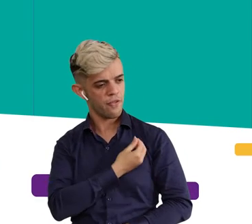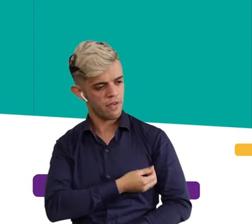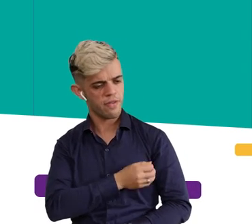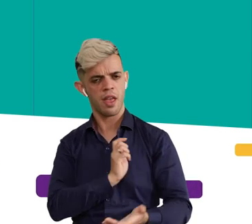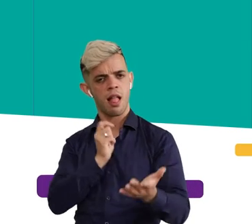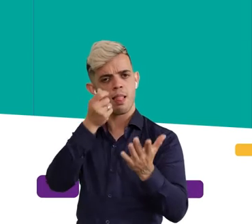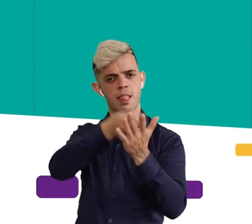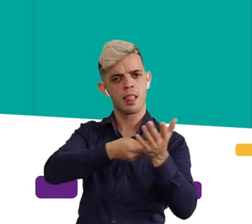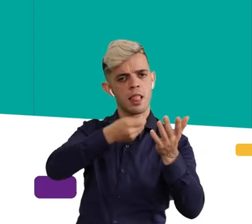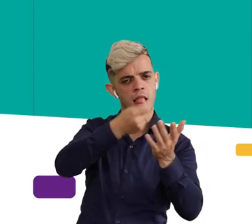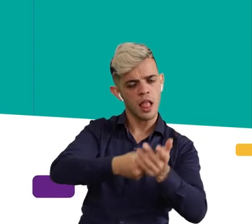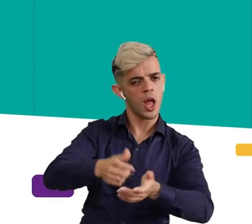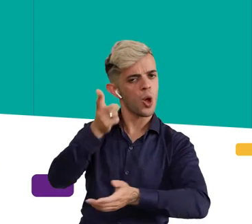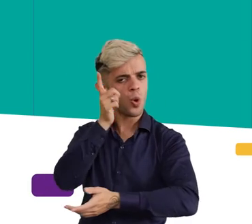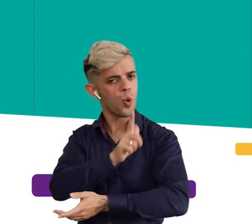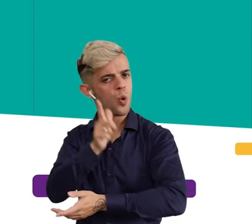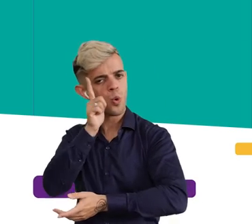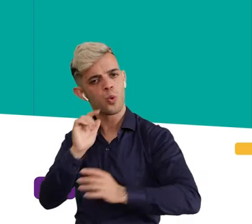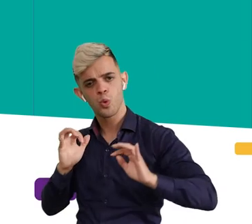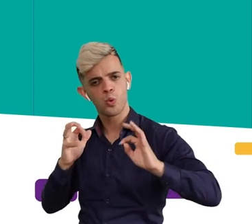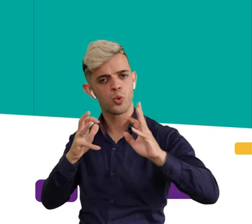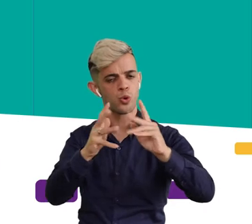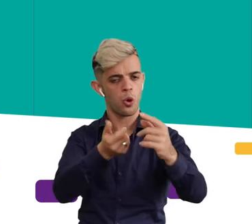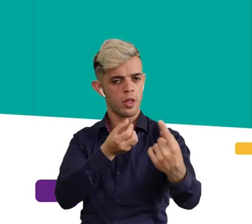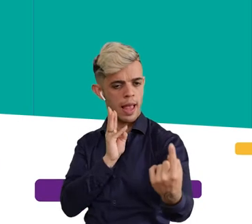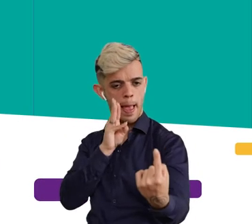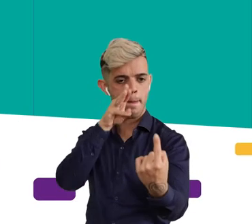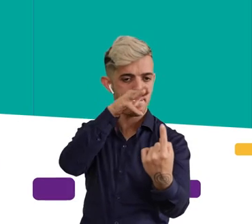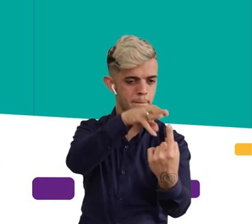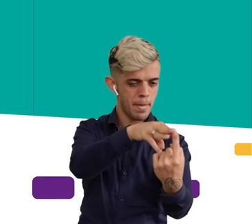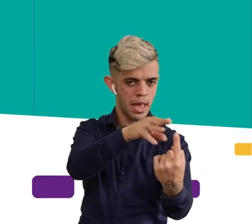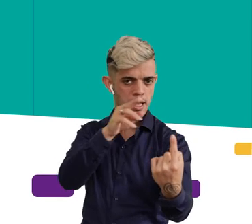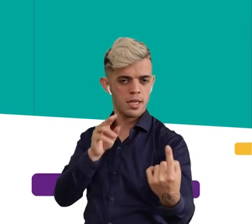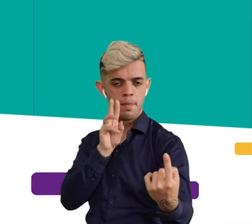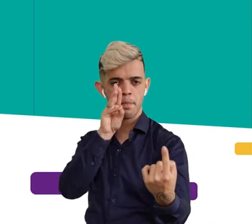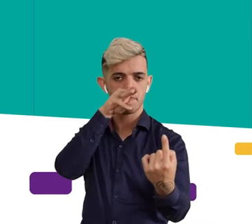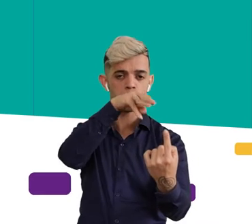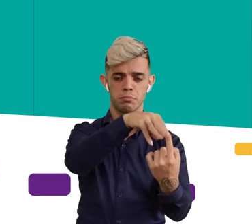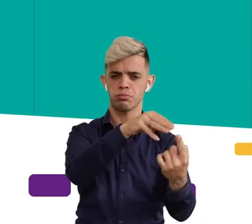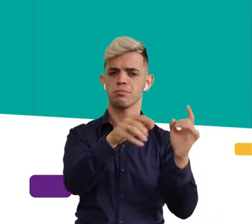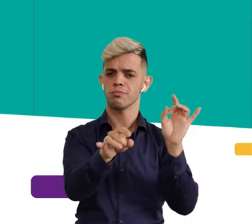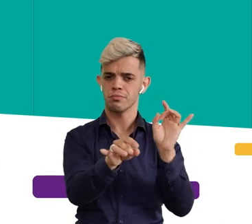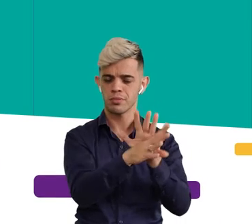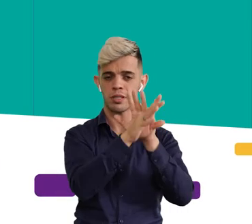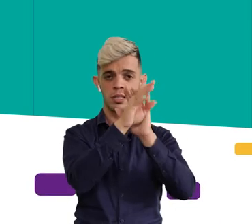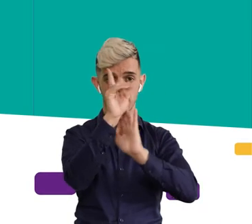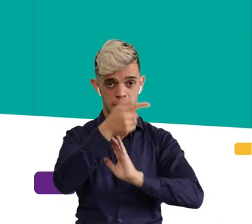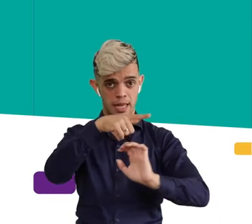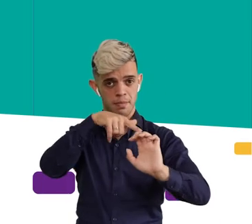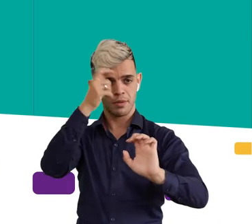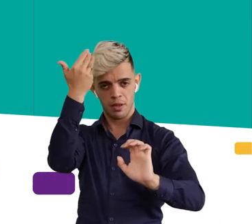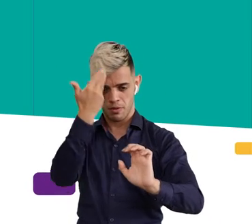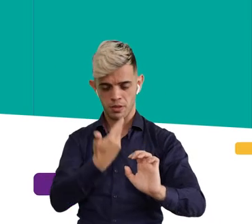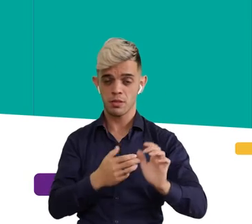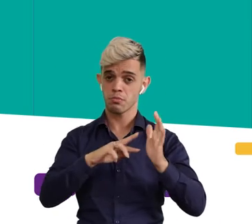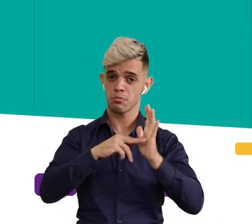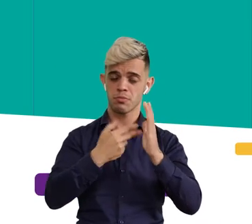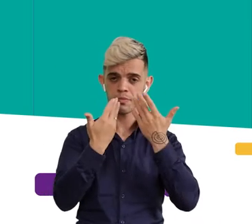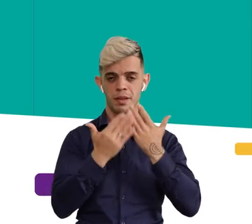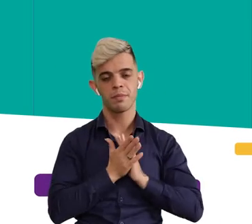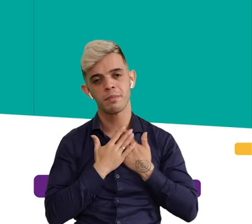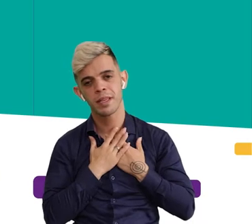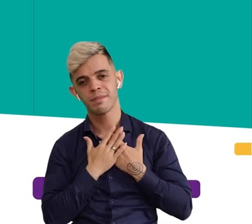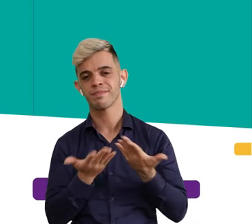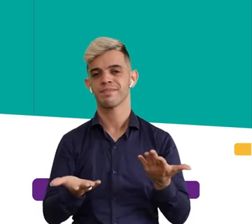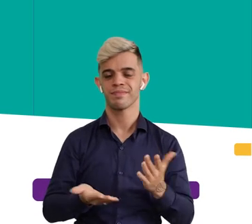É viver, é batalhar e correr atrás das nossas metas, das nossas missões. Ser